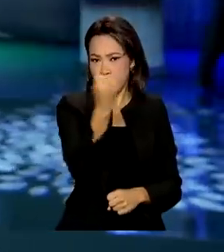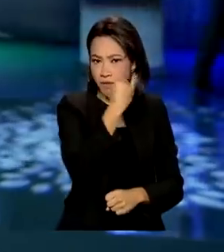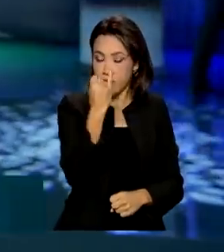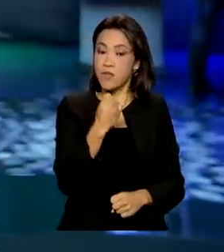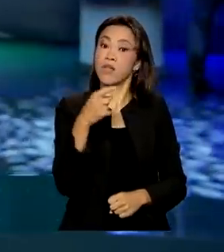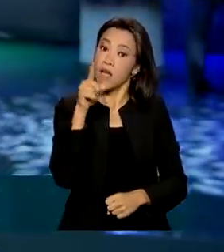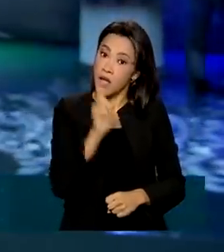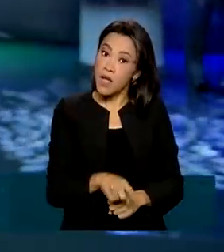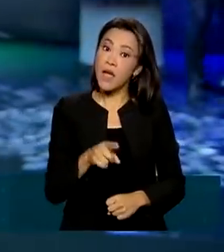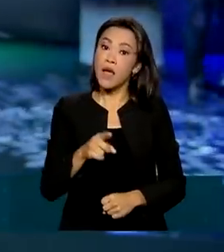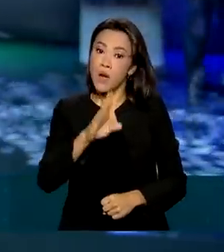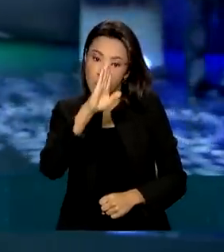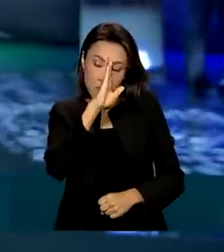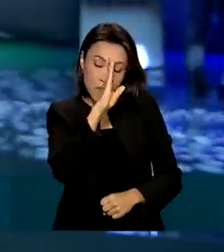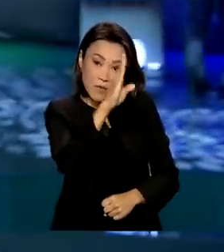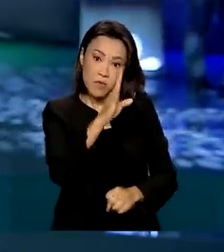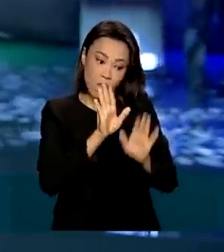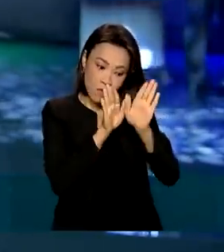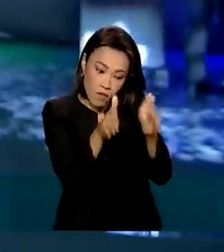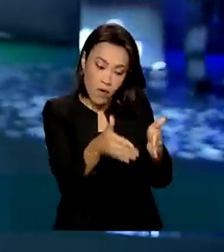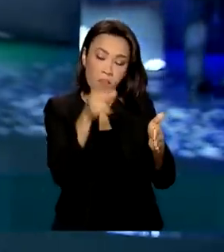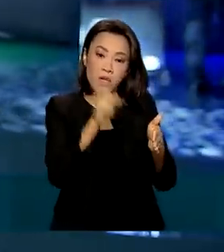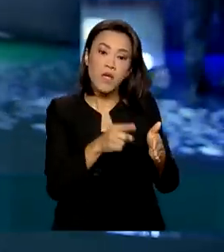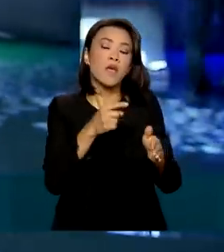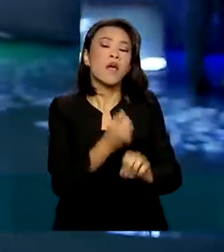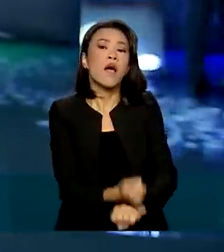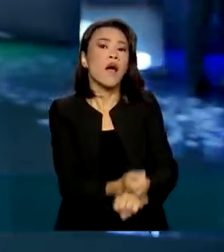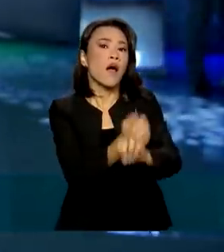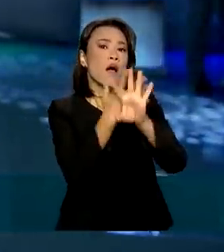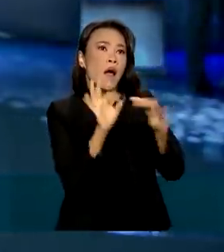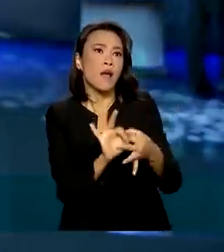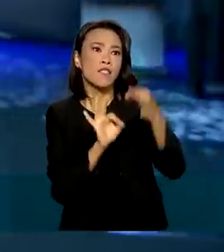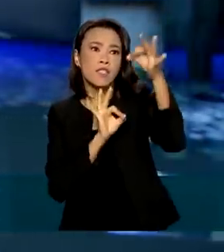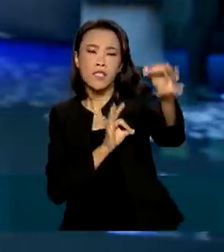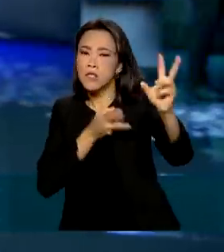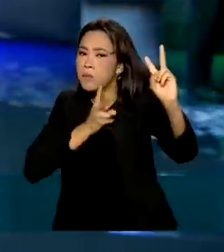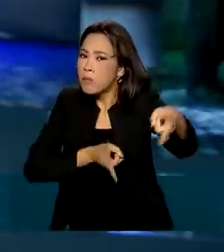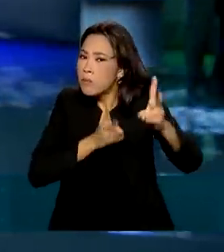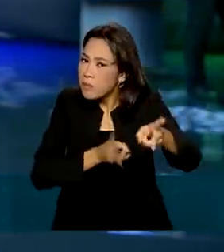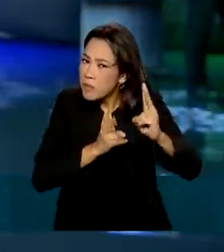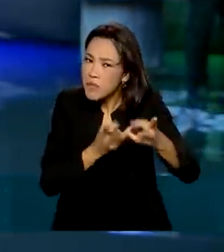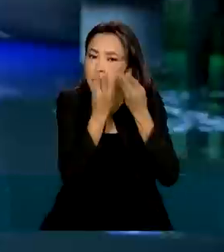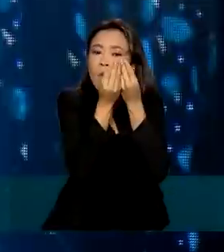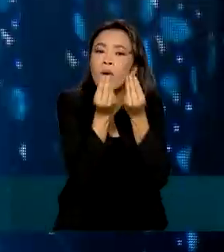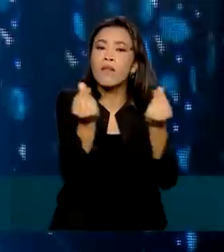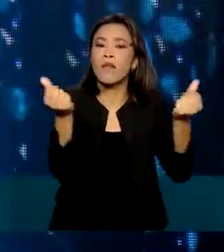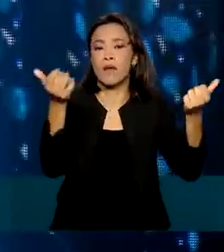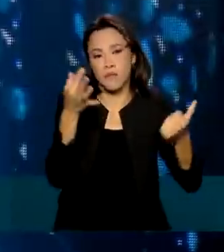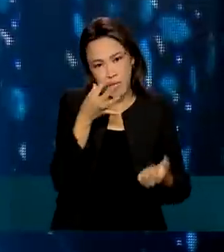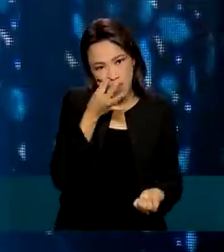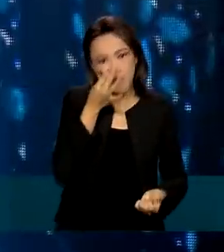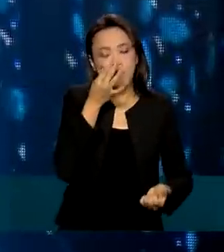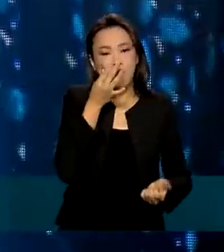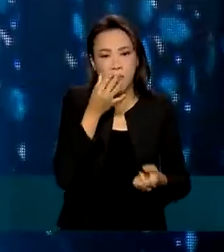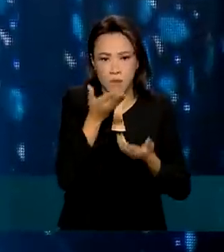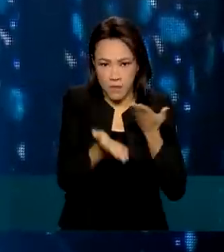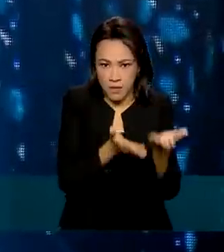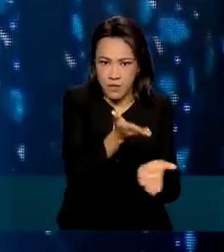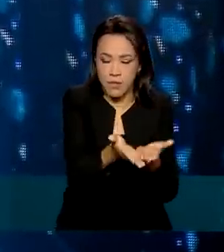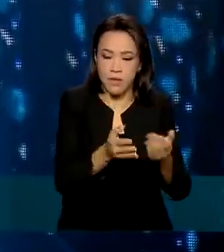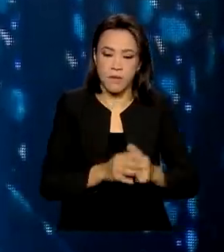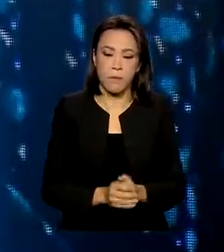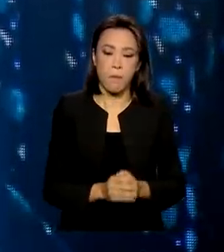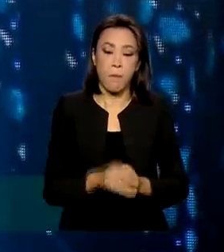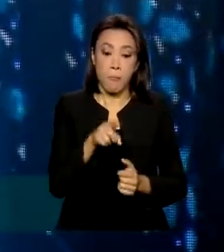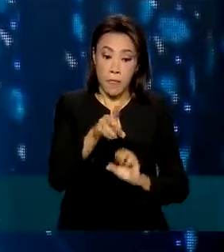prioridades é garantir que os atendimentos à distância tenham o mesmo padrão do presencial. Dá mais segurança para que